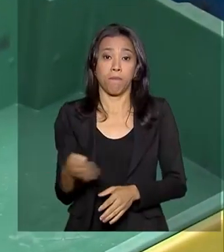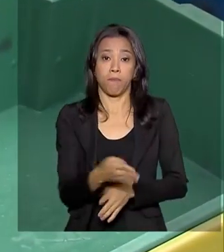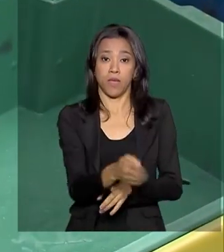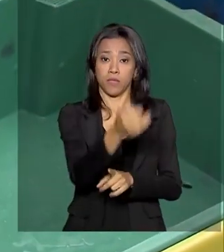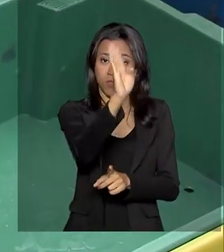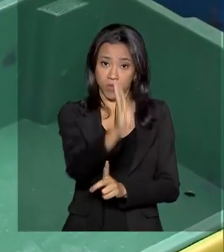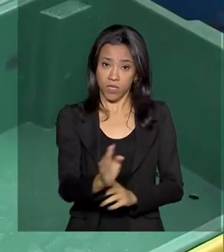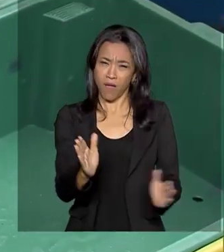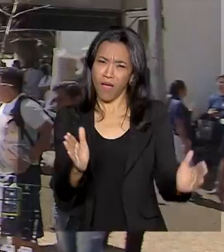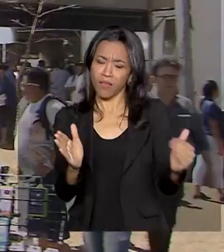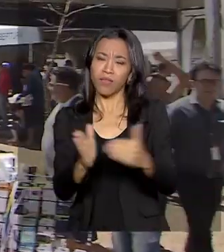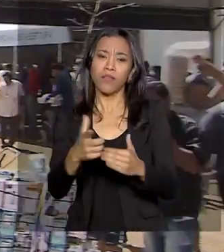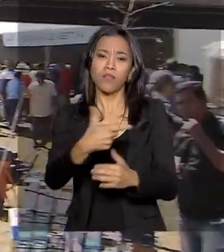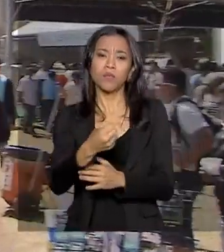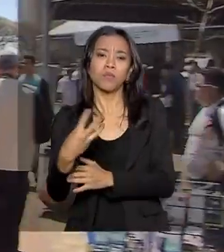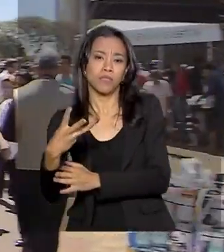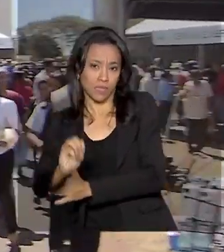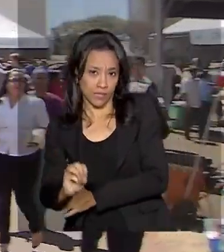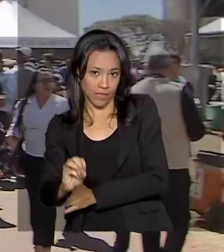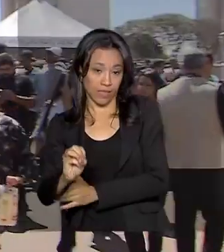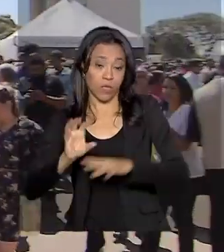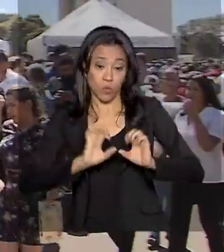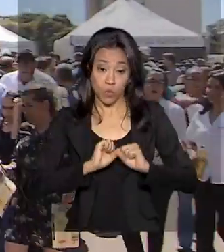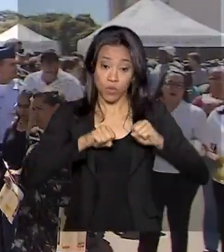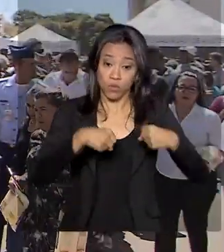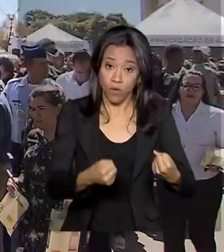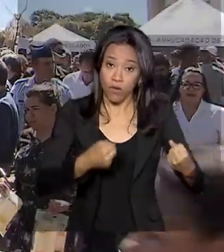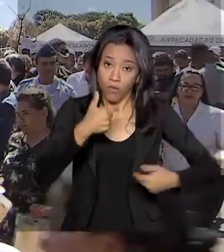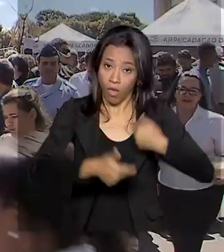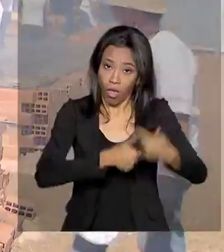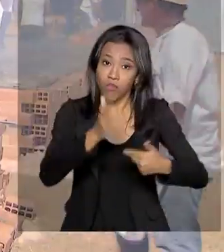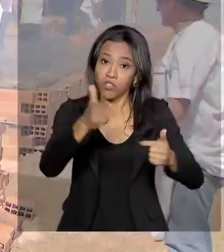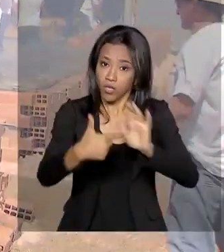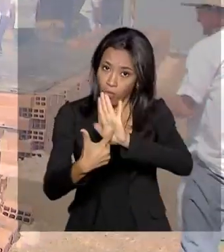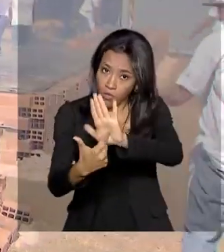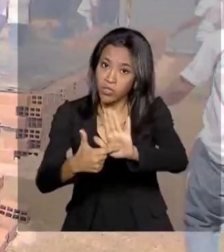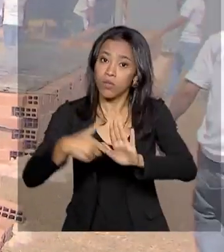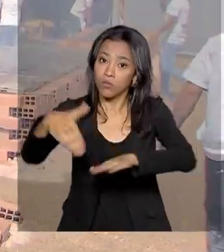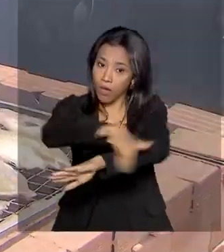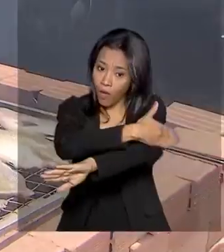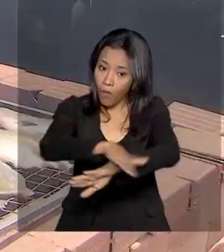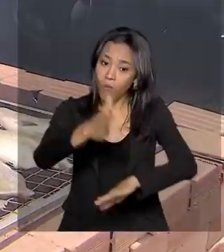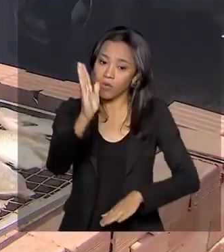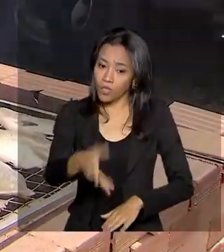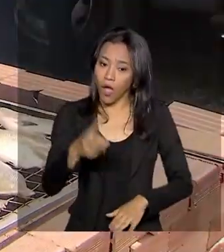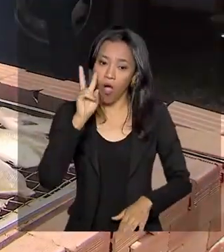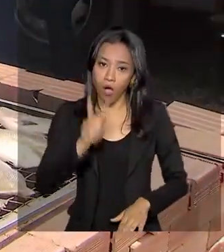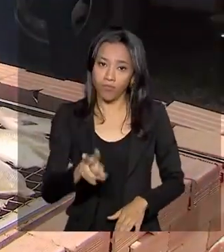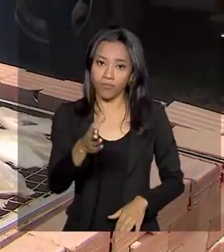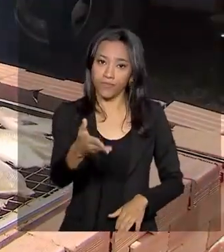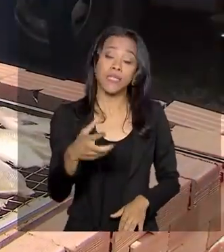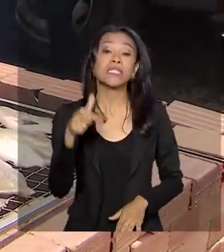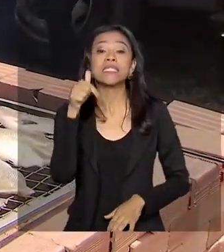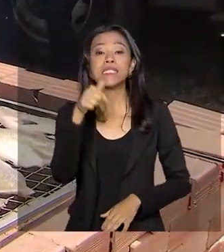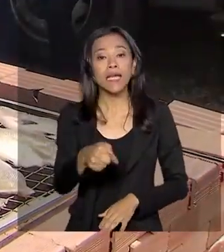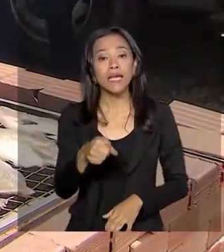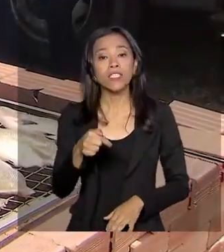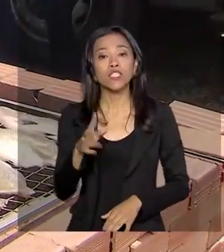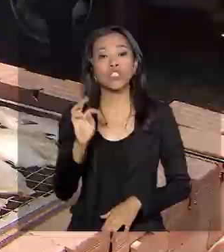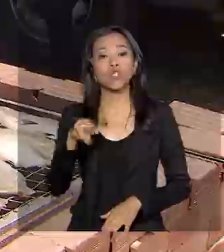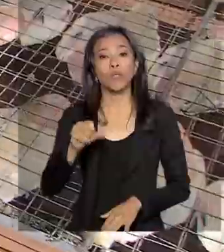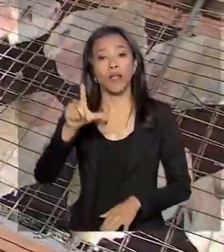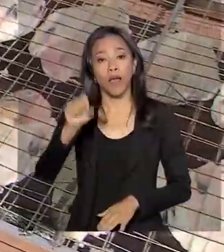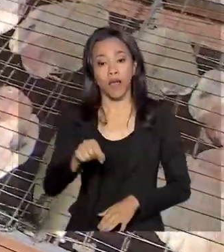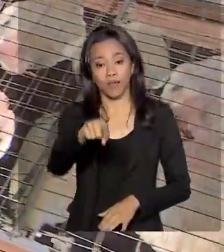até 2030. Os esforços para isso já estão na rua, literalmente. Sete toneladas de tambaqui da